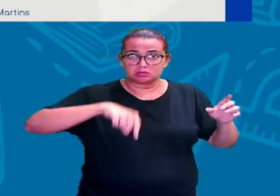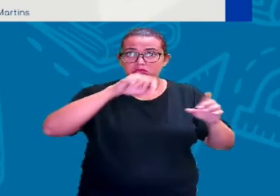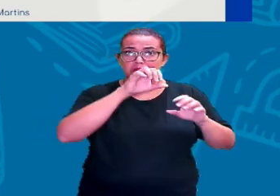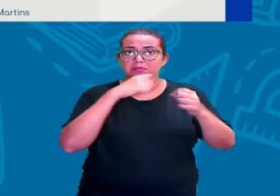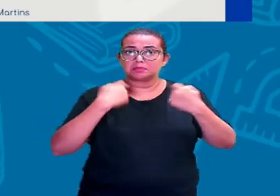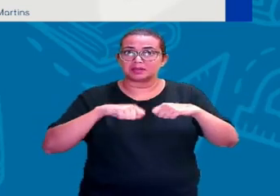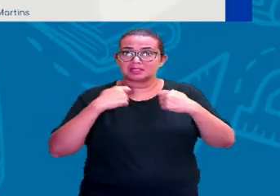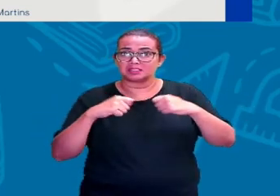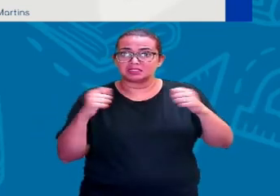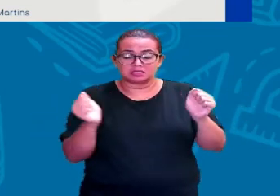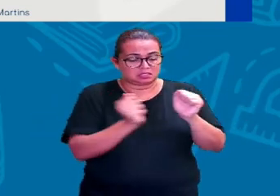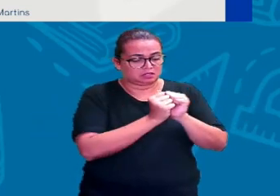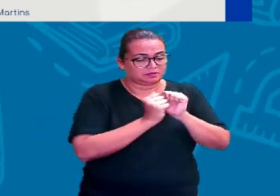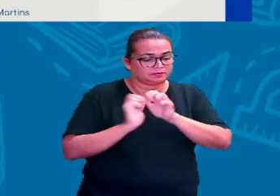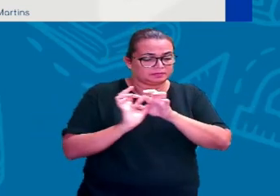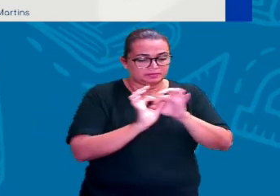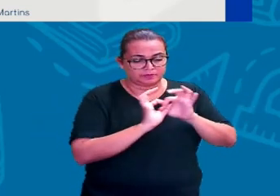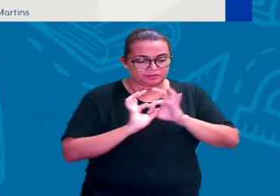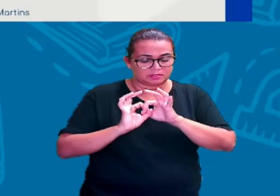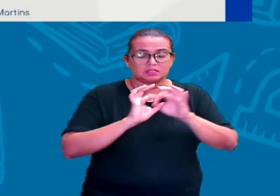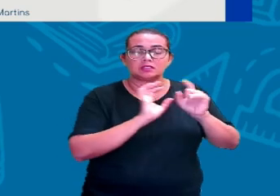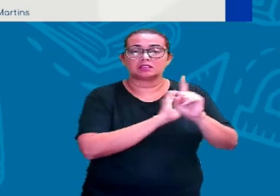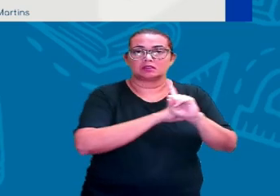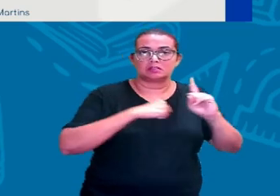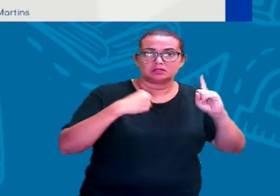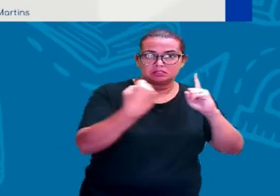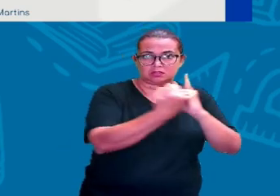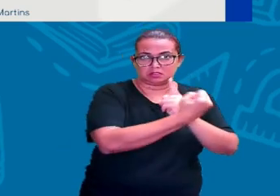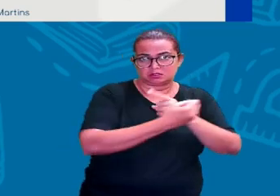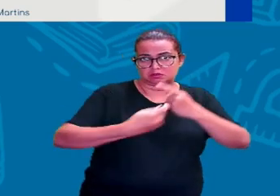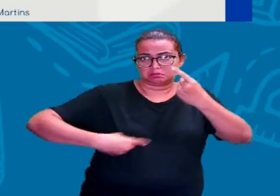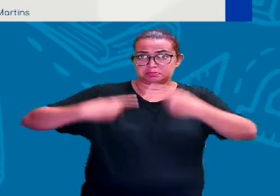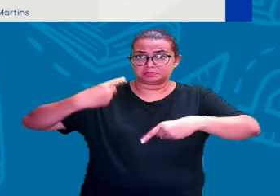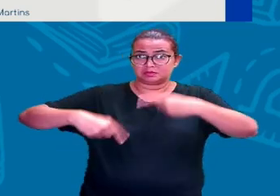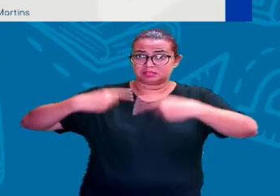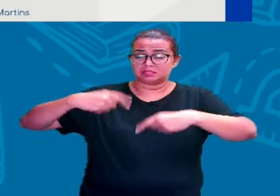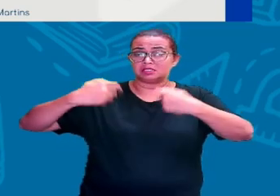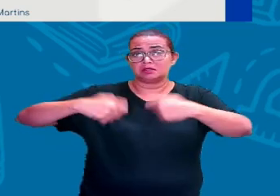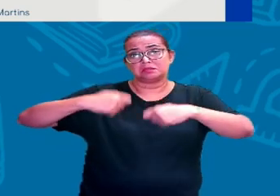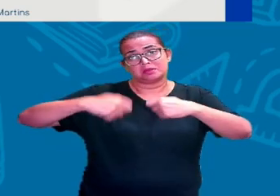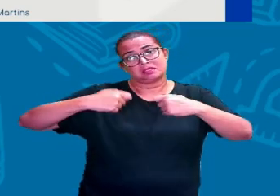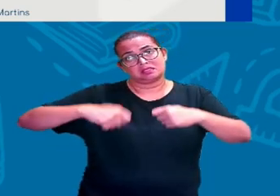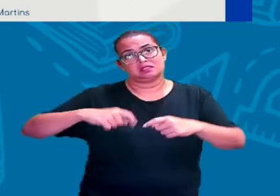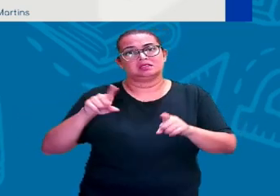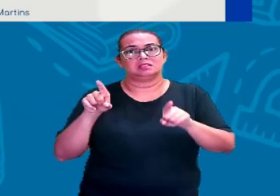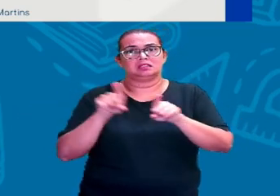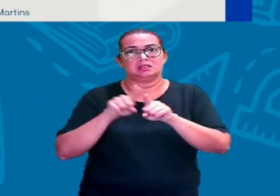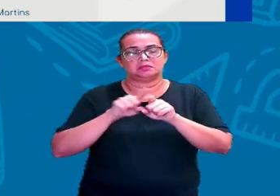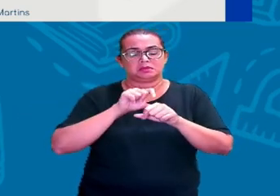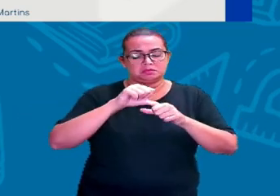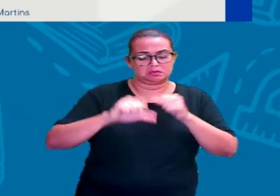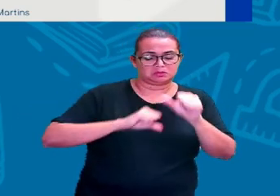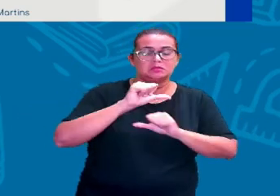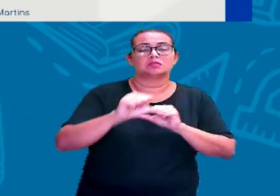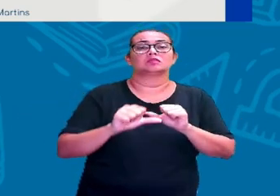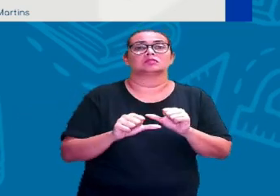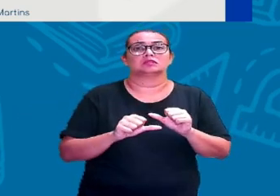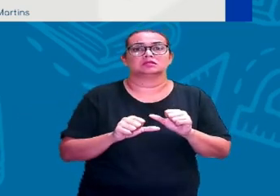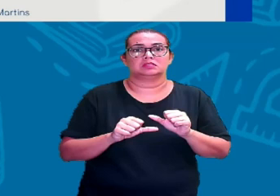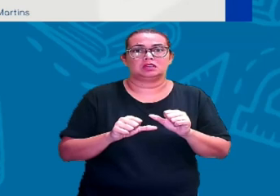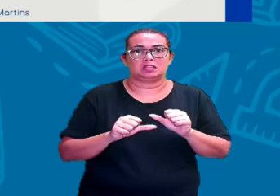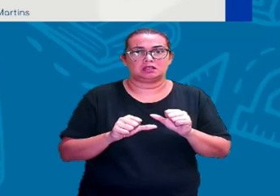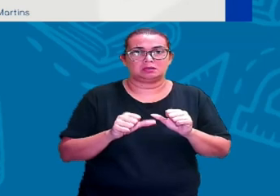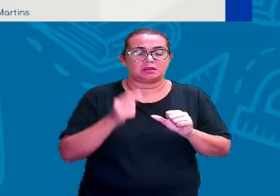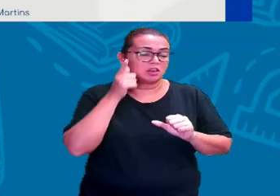organização das pessoas, a política, né? Social, ela precisou também ser modificada, né? Para